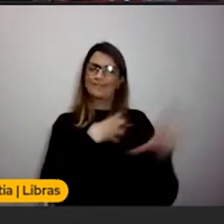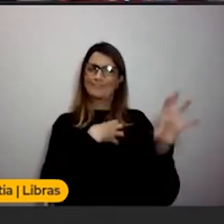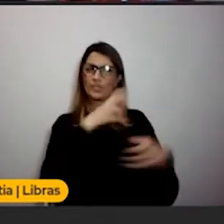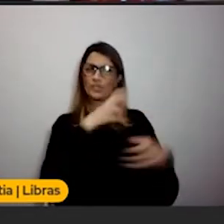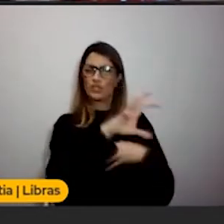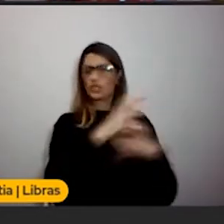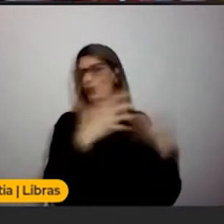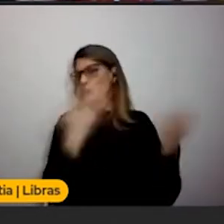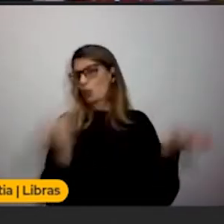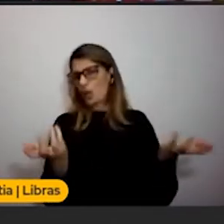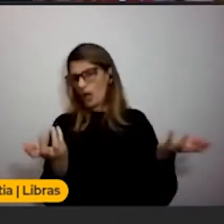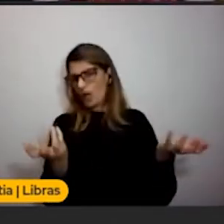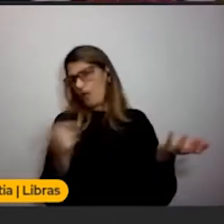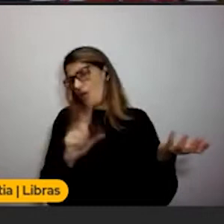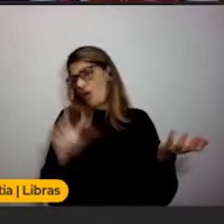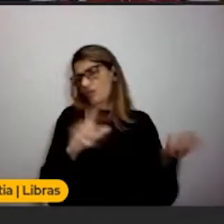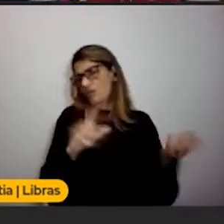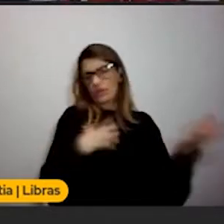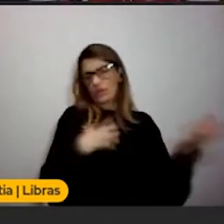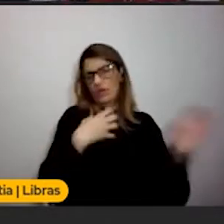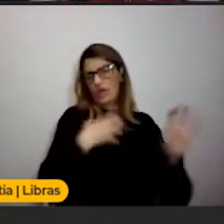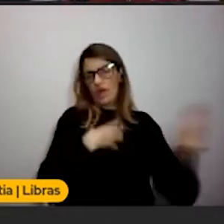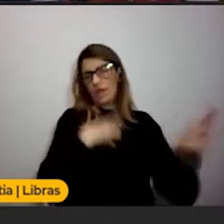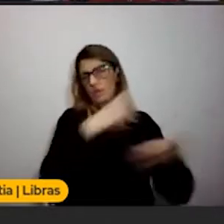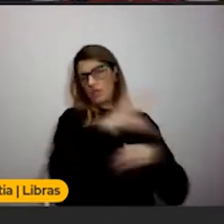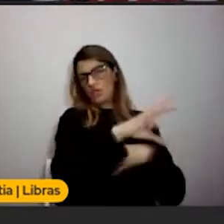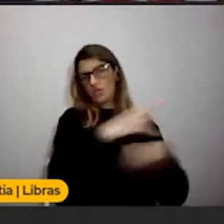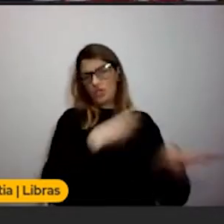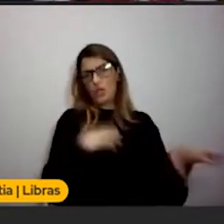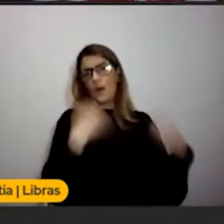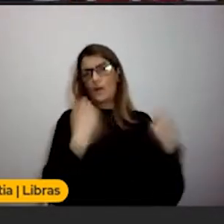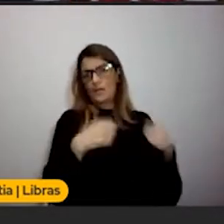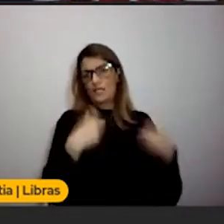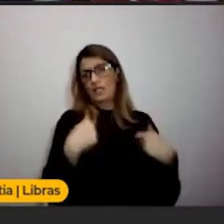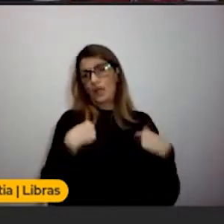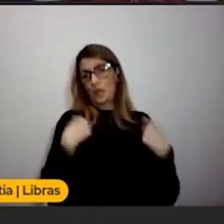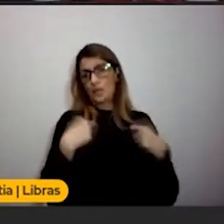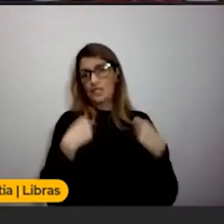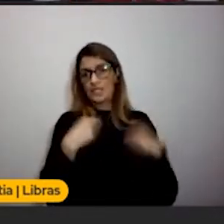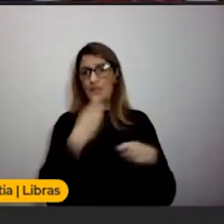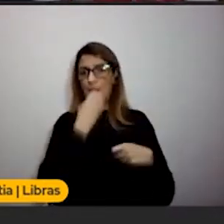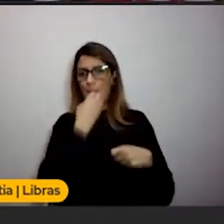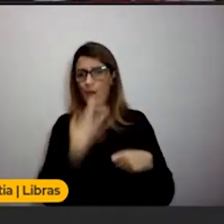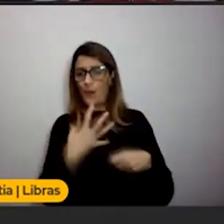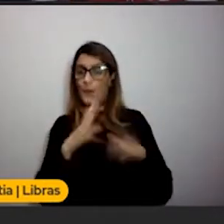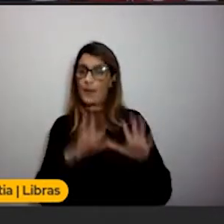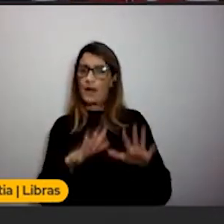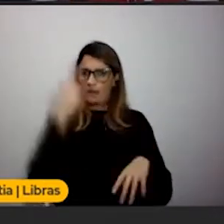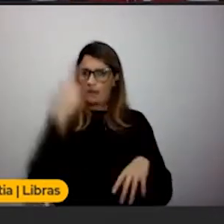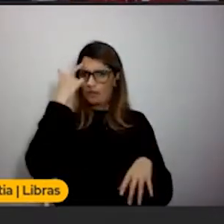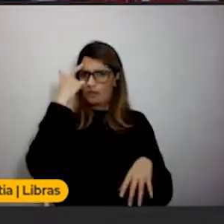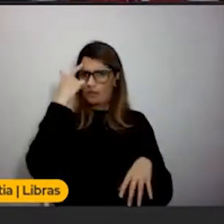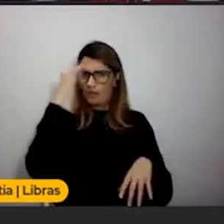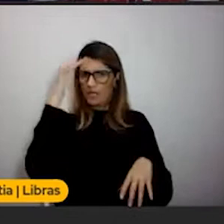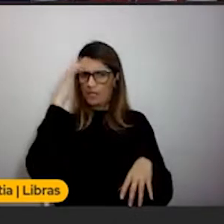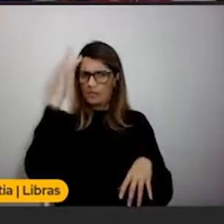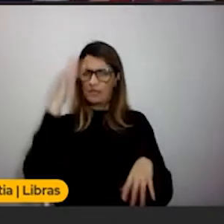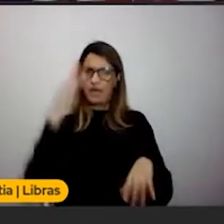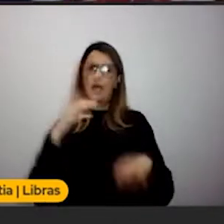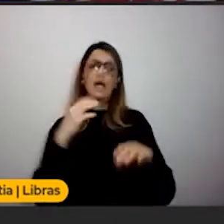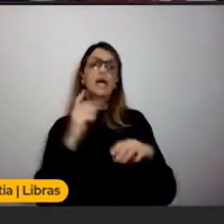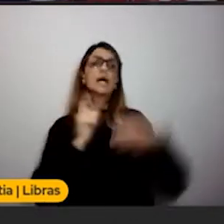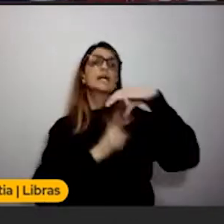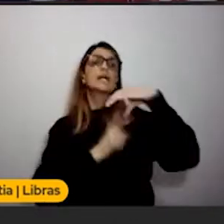né? Ah, é óbvio que eu tenho que ter empatia. tenho que ser uma pessoa legal. Mas, assim, você tem que pensar o que eu vou comunicar para o cliente.